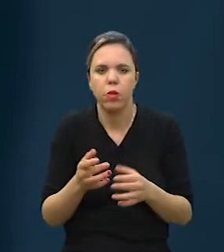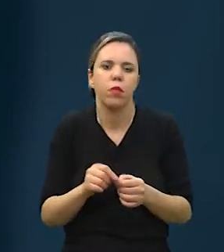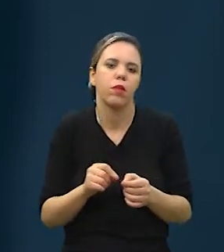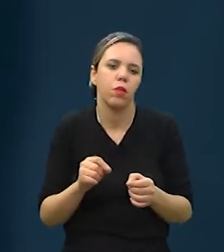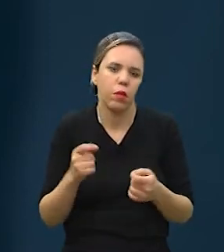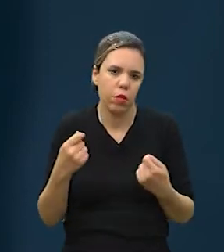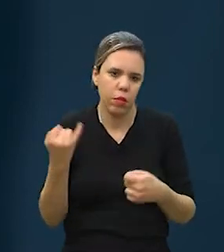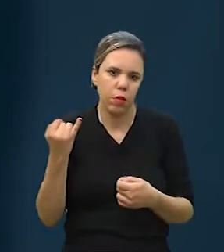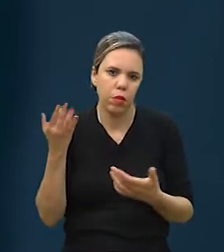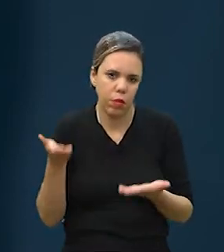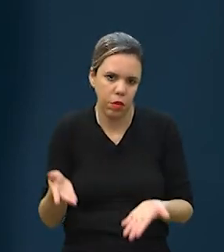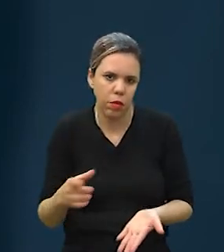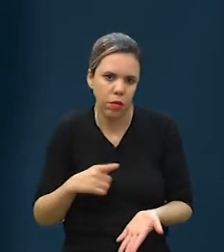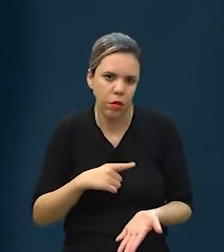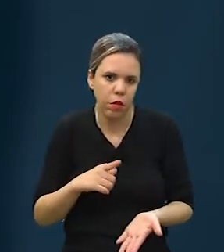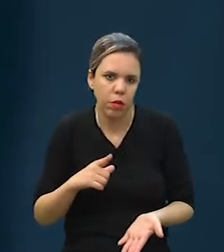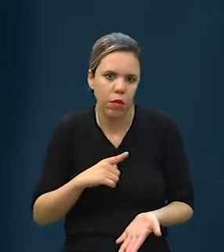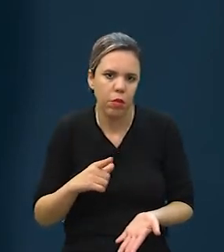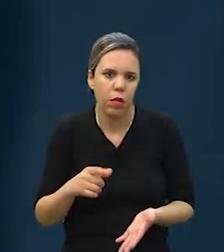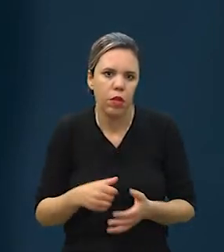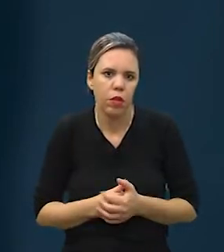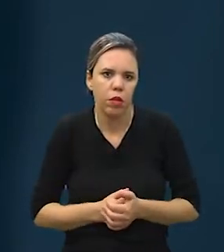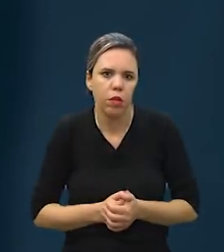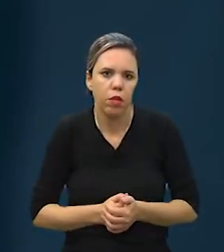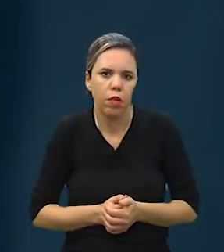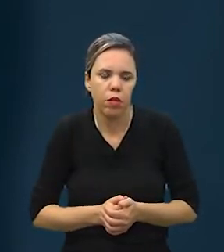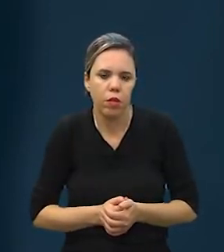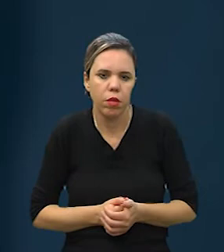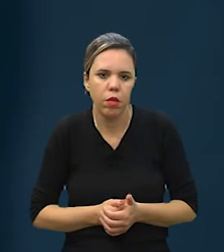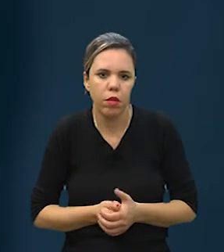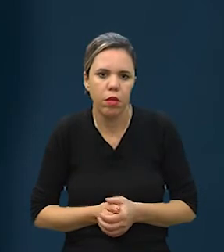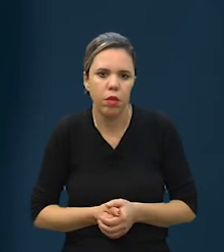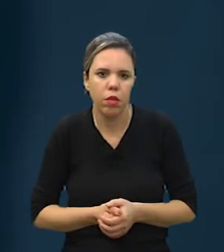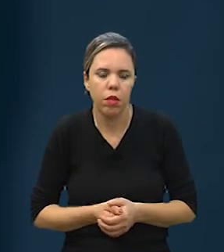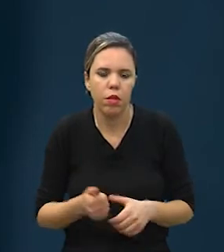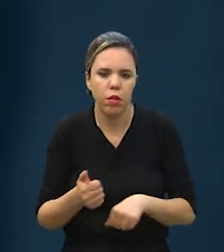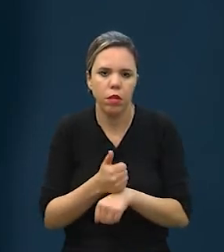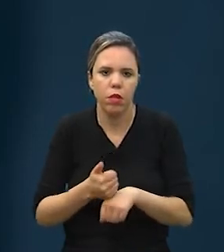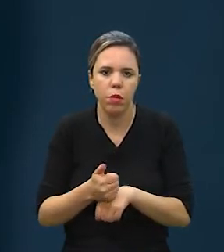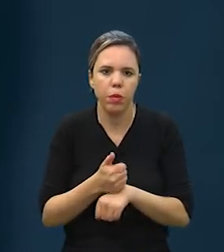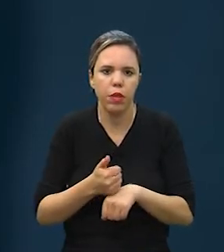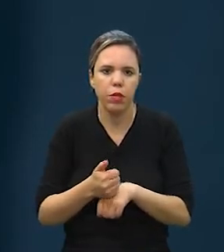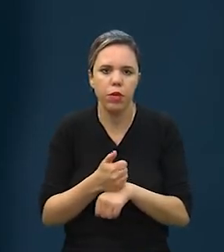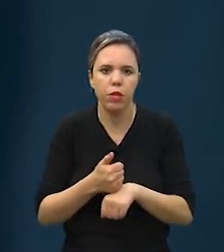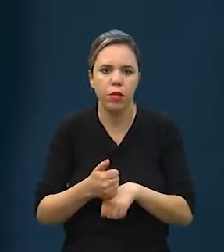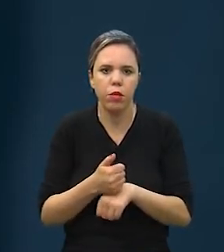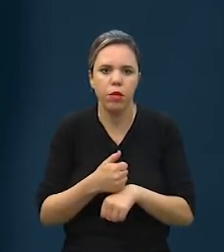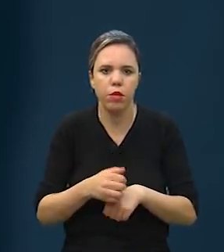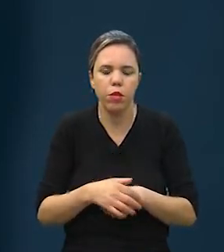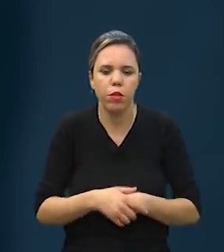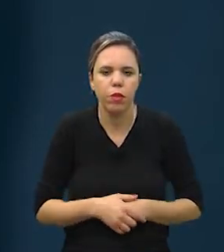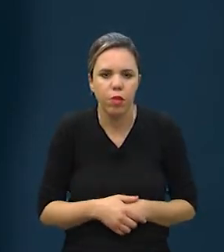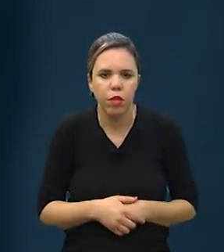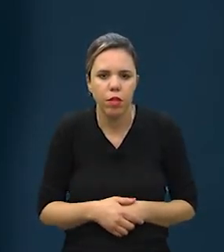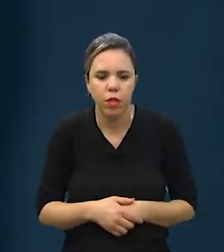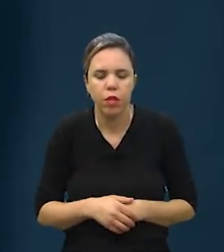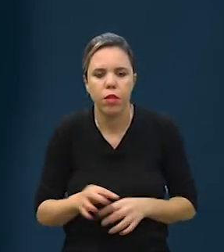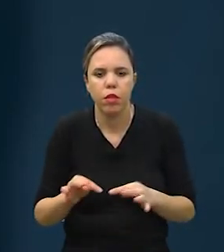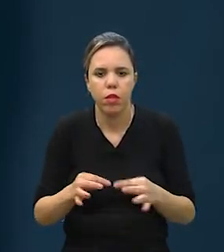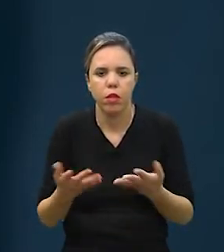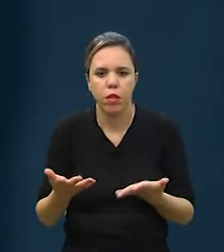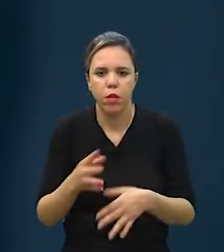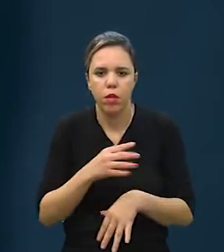zootecnista, mas é importante ter, junto com a profissão, com a nossa profissão, o